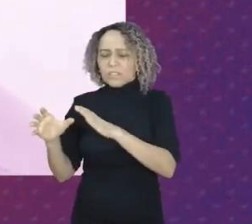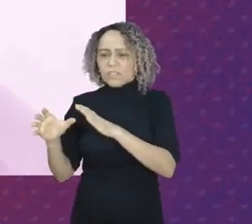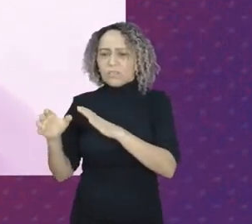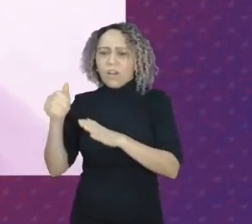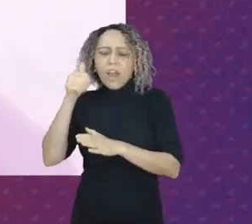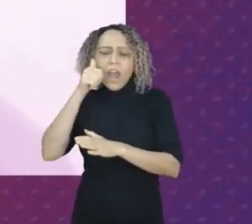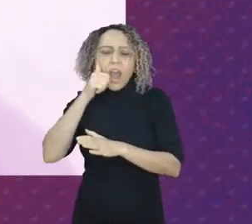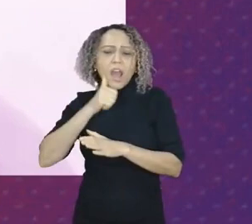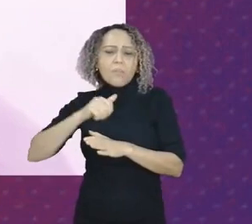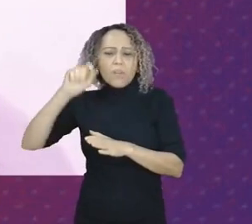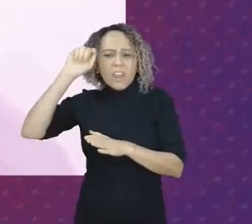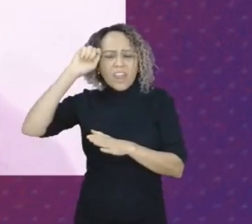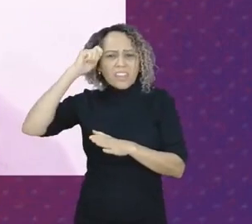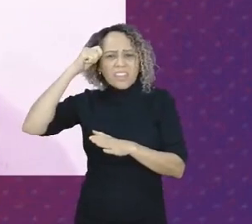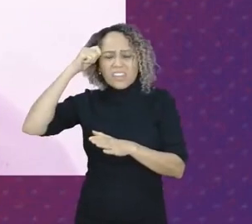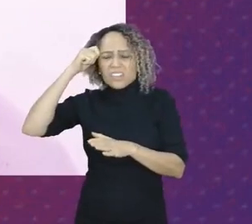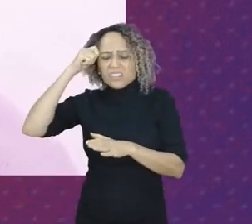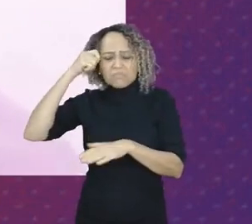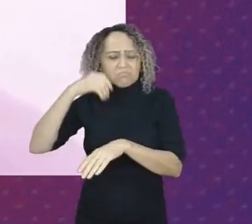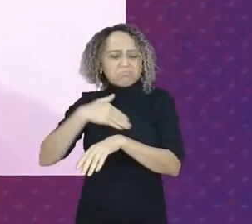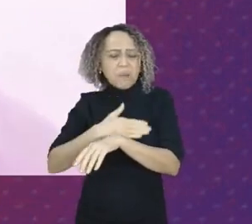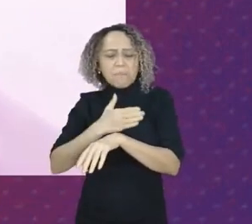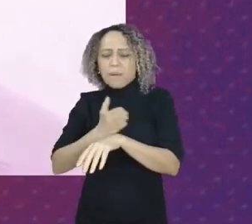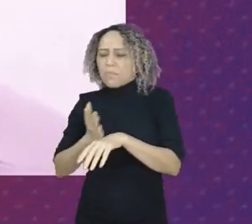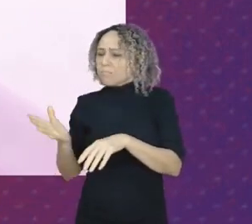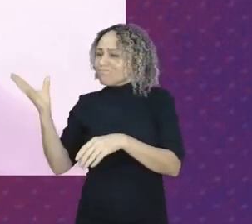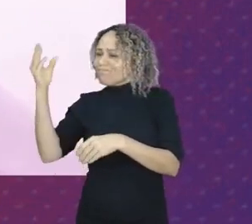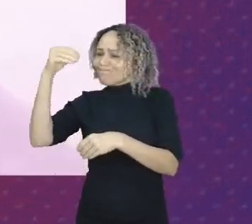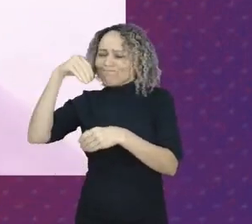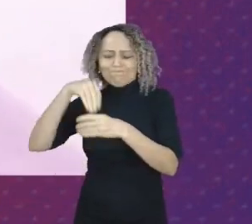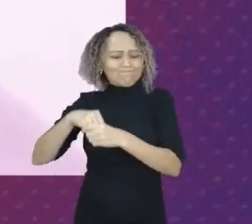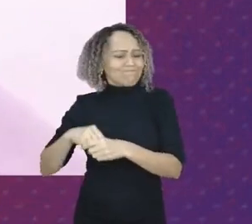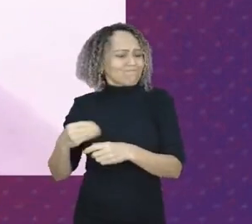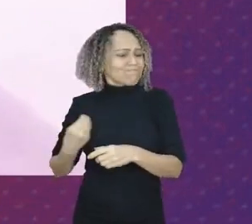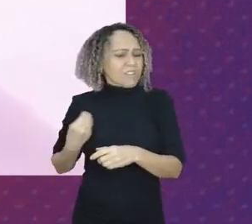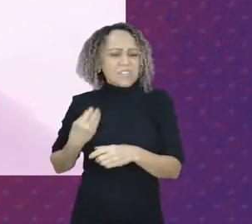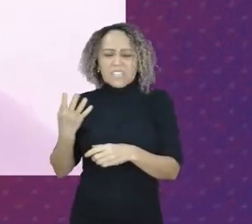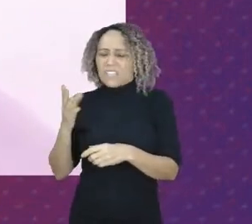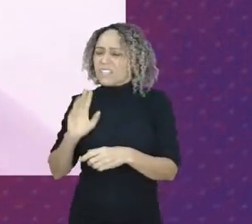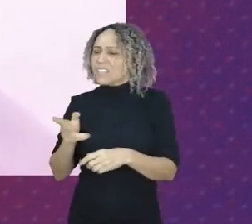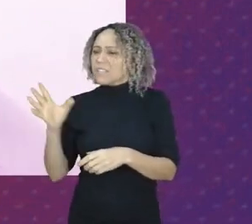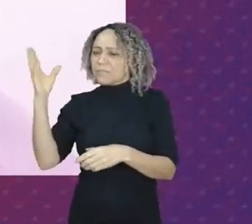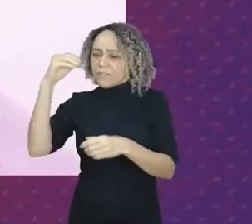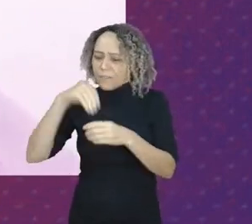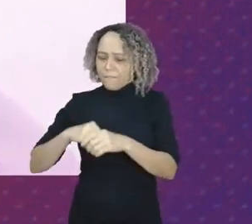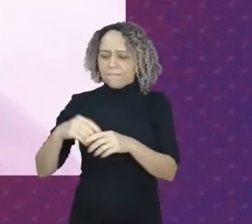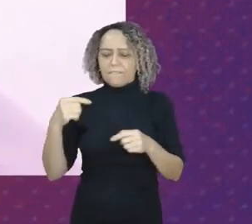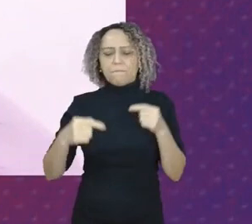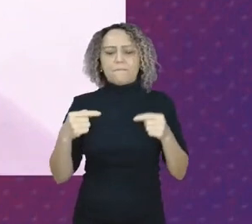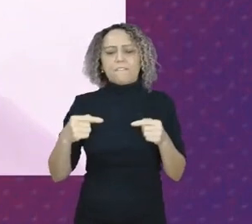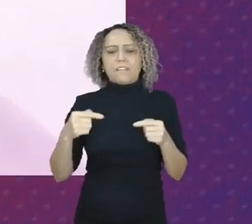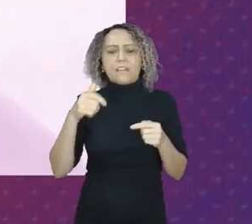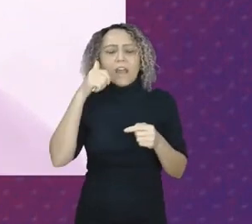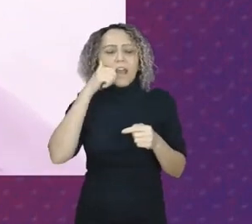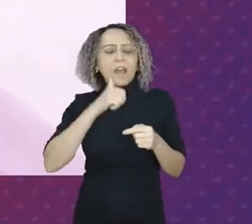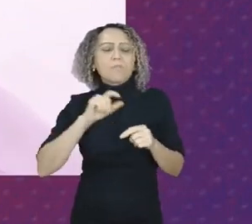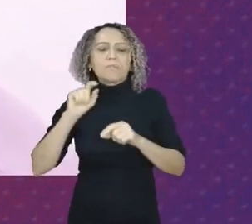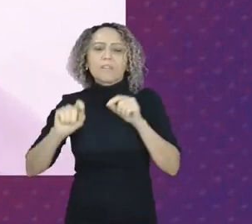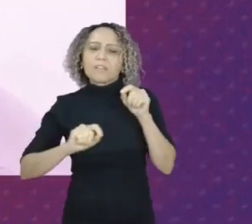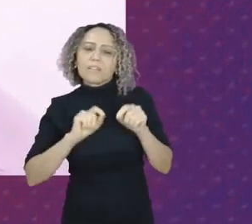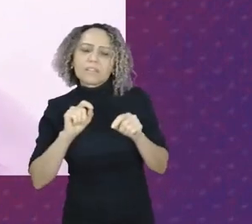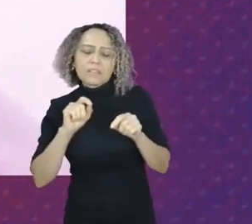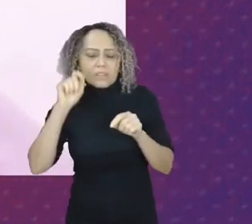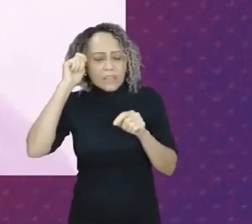momento na política. A mulher negra está a todo momento fazendo esse pensar